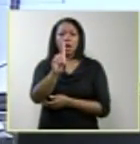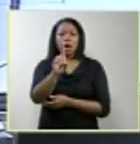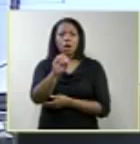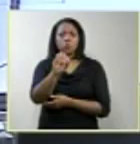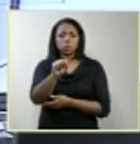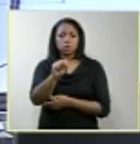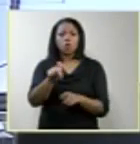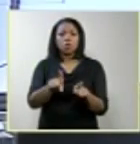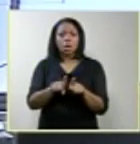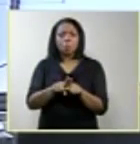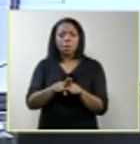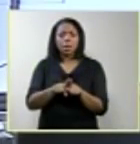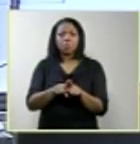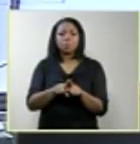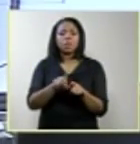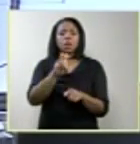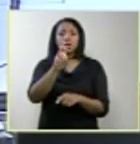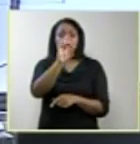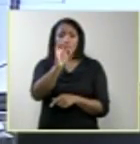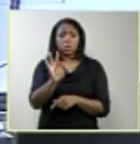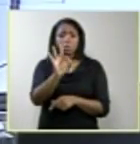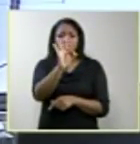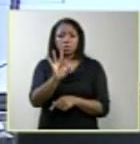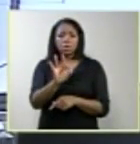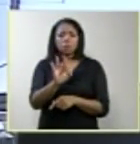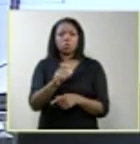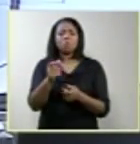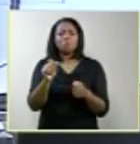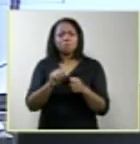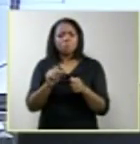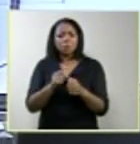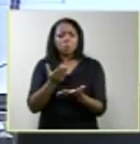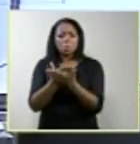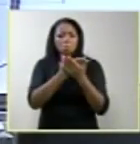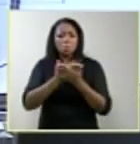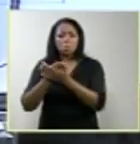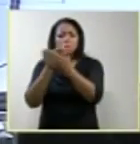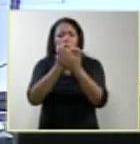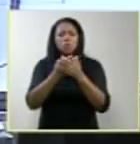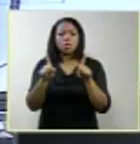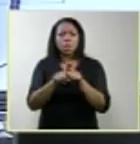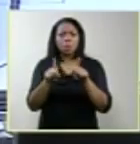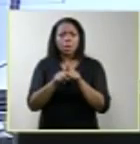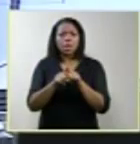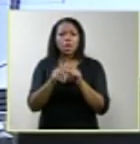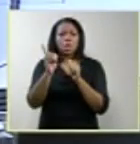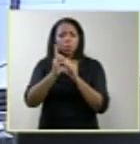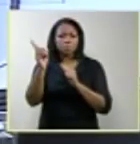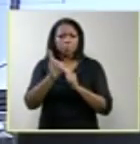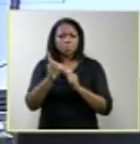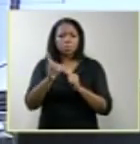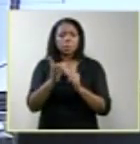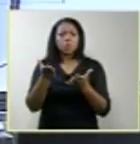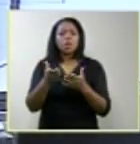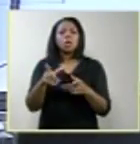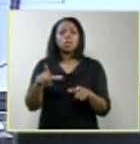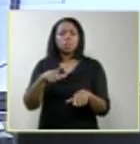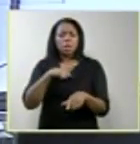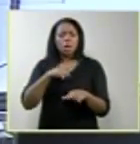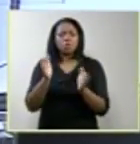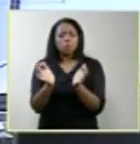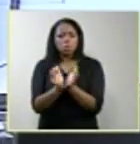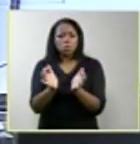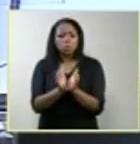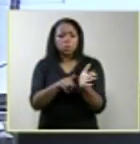amniótico, 50%, isso foi uma tese de doutorado, então ela foi muito estruturada, ela foi inclusive, passou por uma banca examinadora